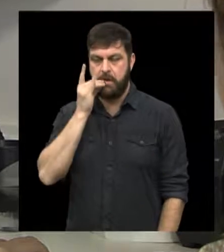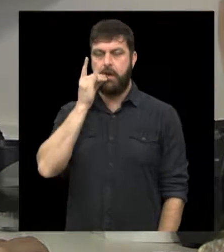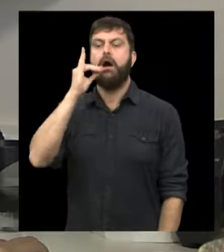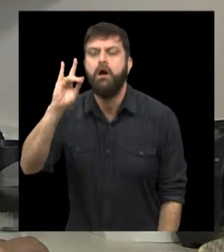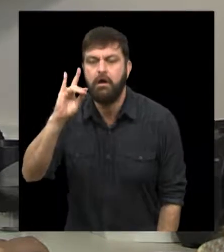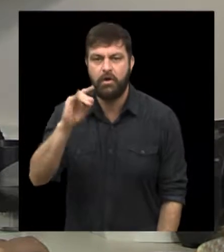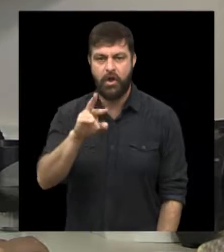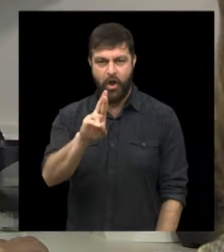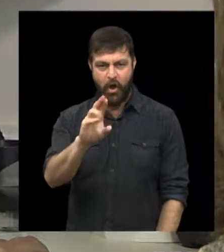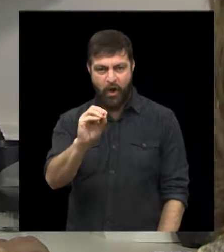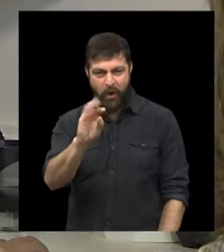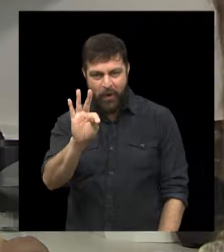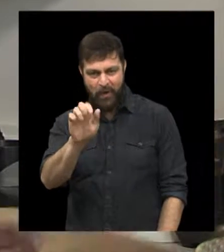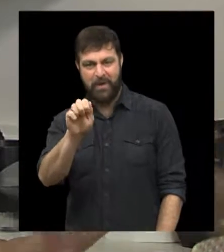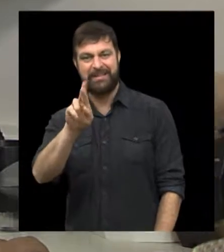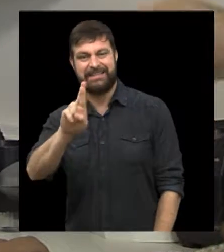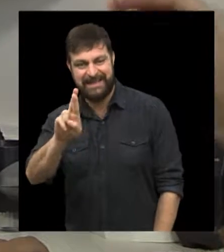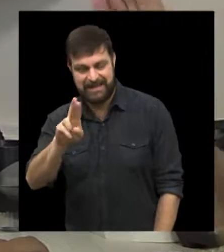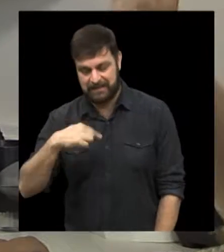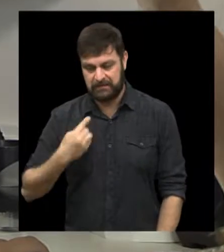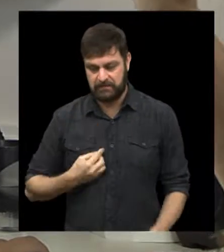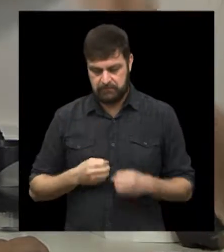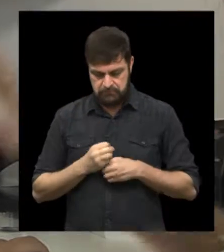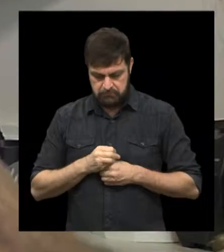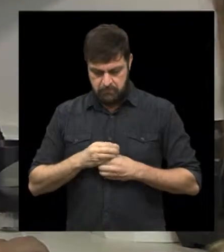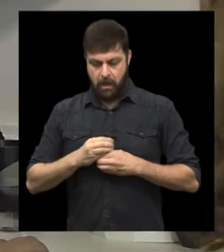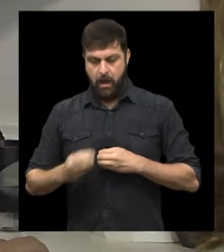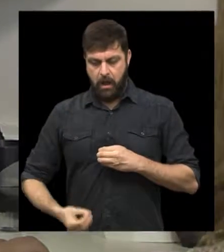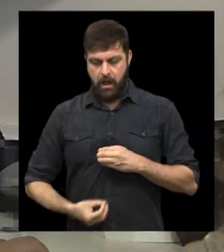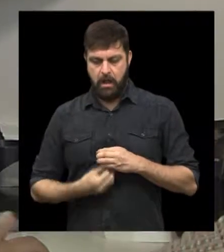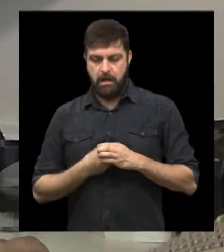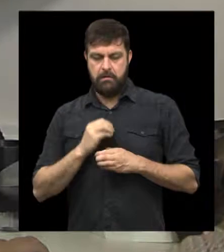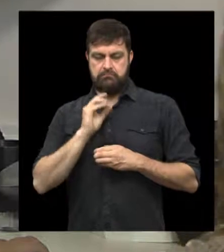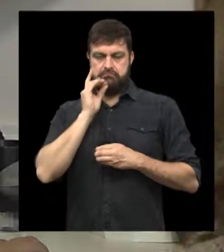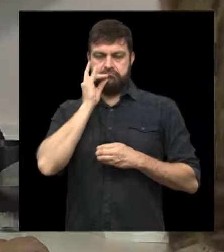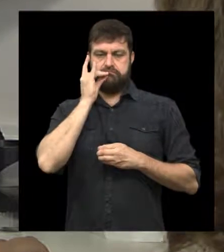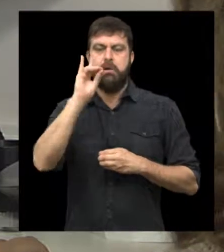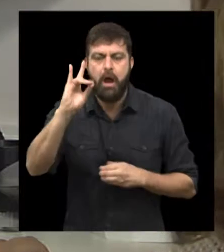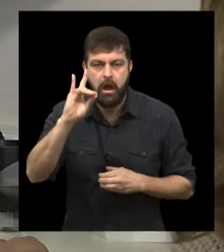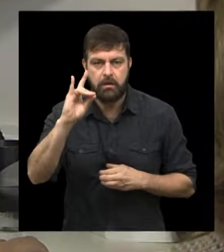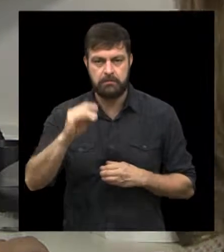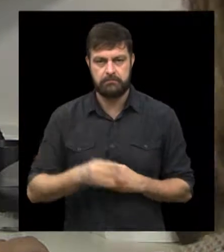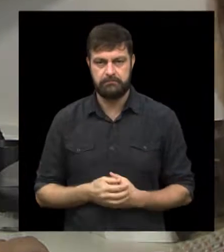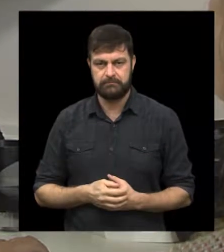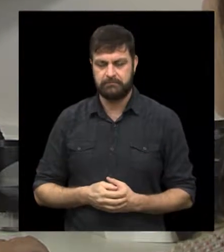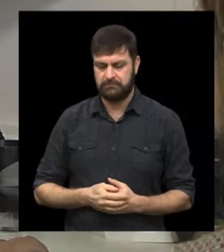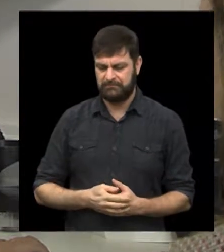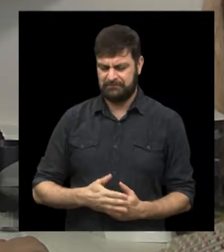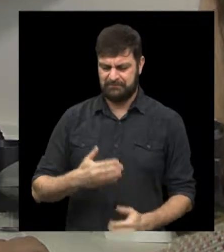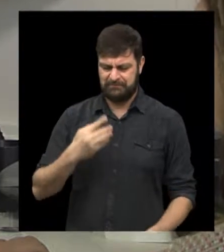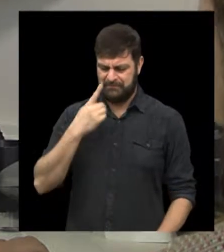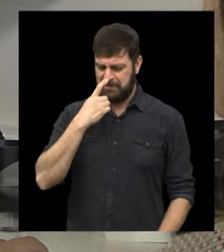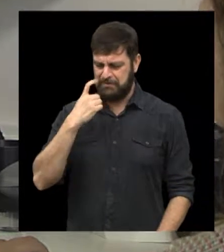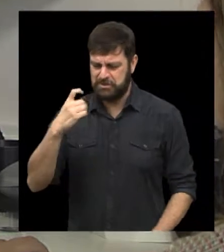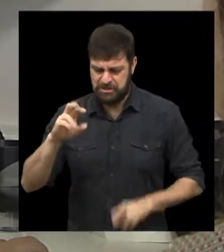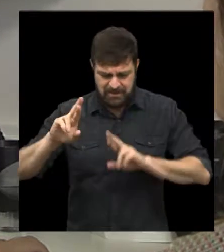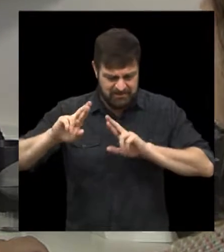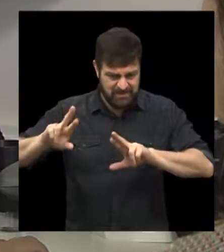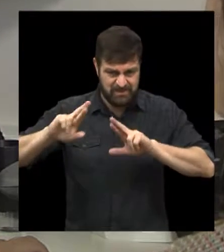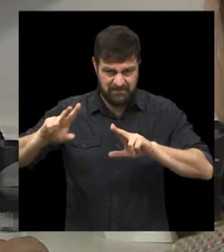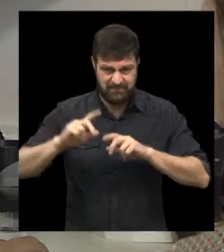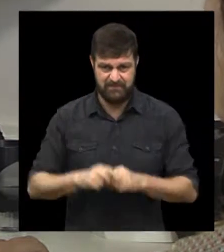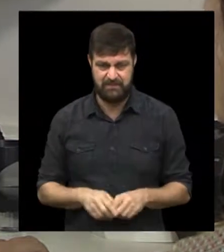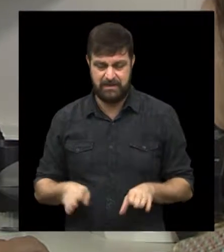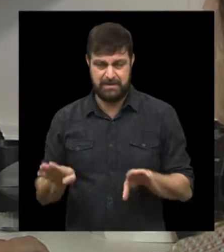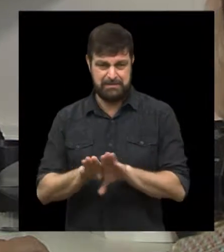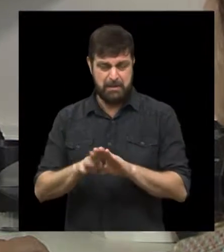uma eructação gástrica. Mesmo assim, o cheiro é ácido, diferente